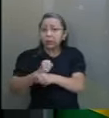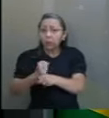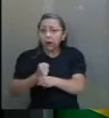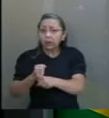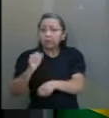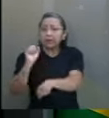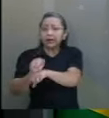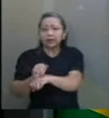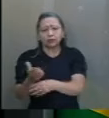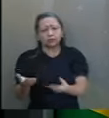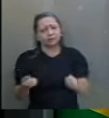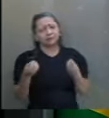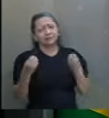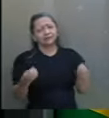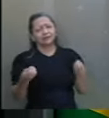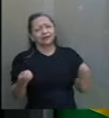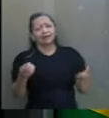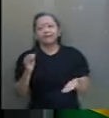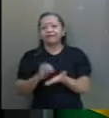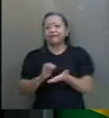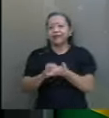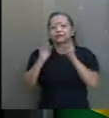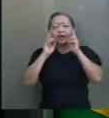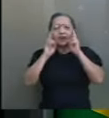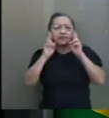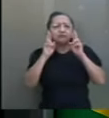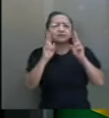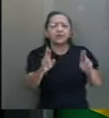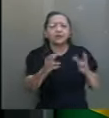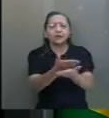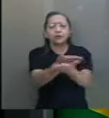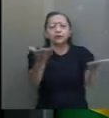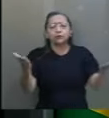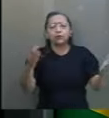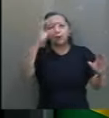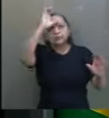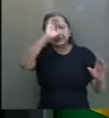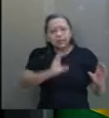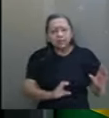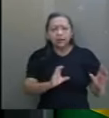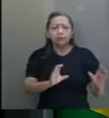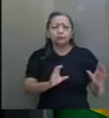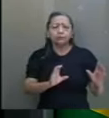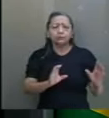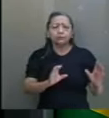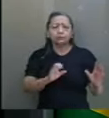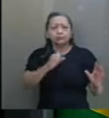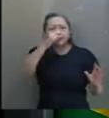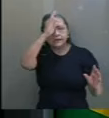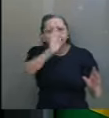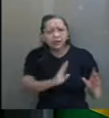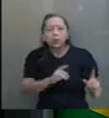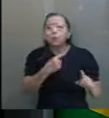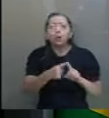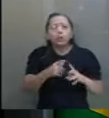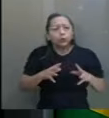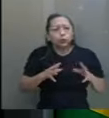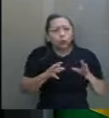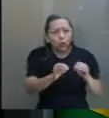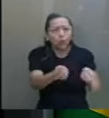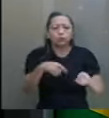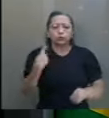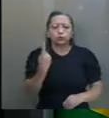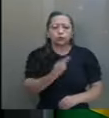desrespeito muito grande ao cidadão de bem do Brasil, porque todos nós